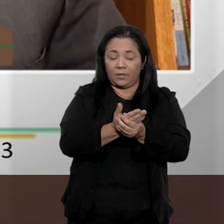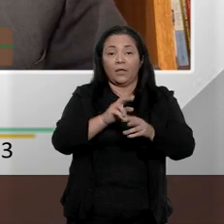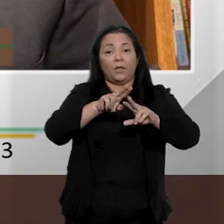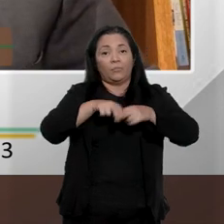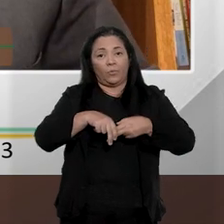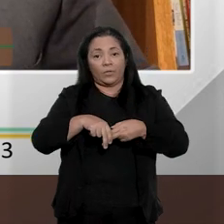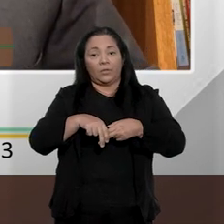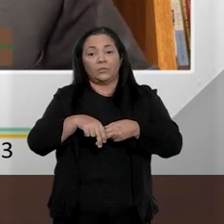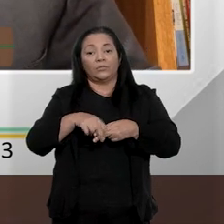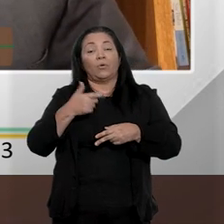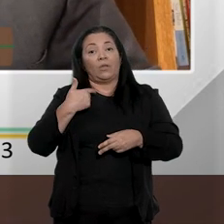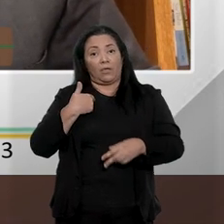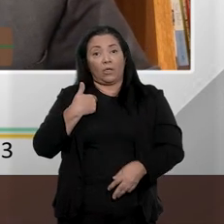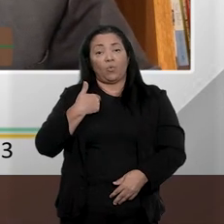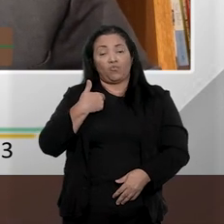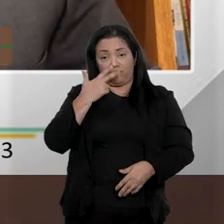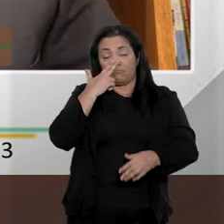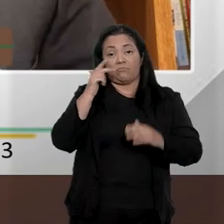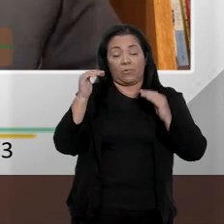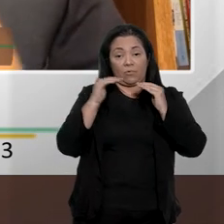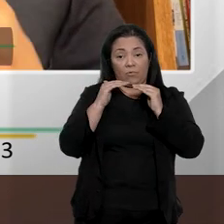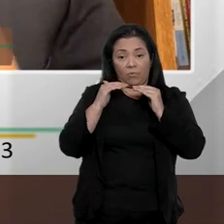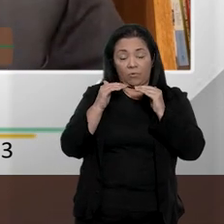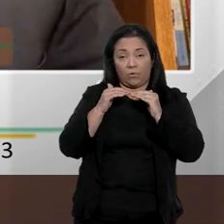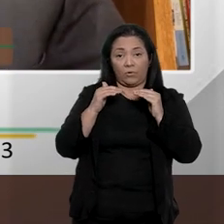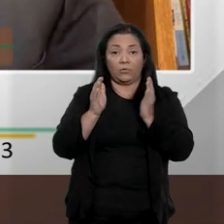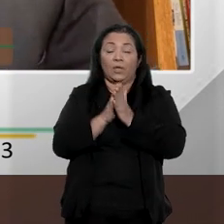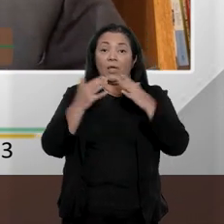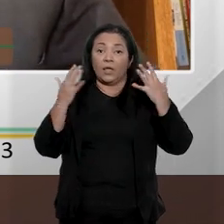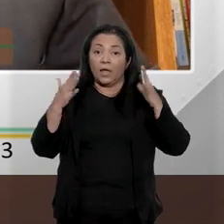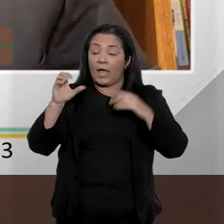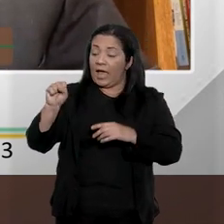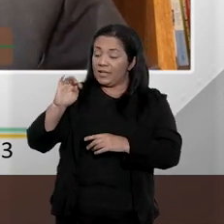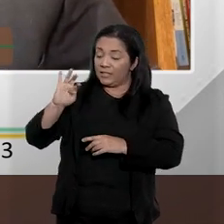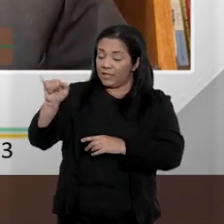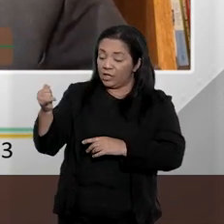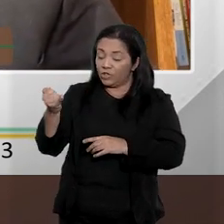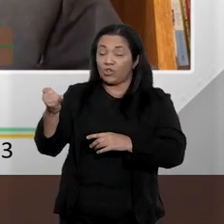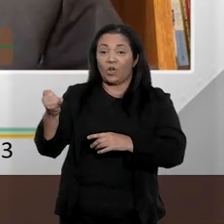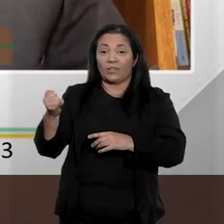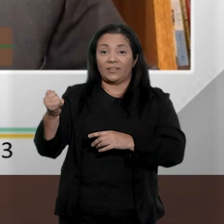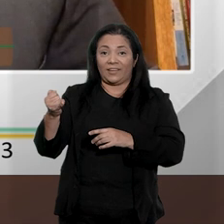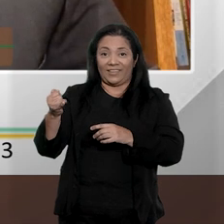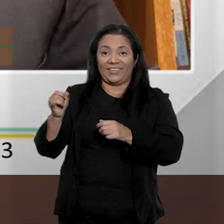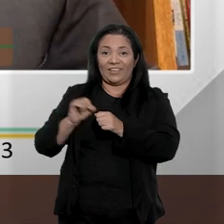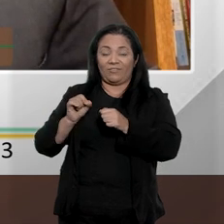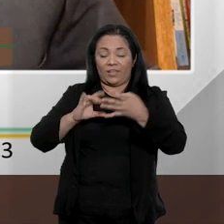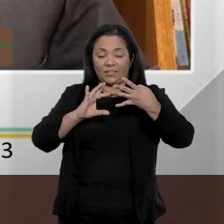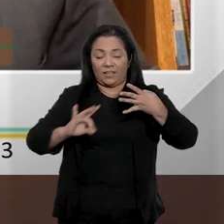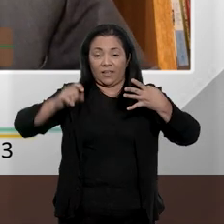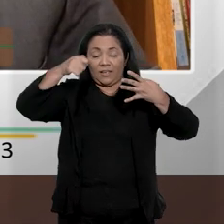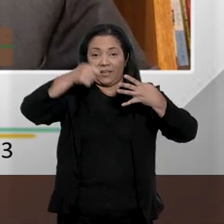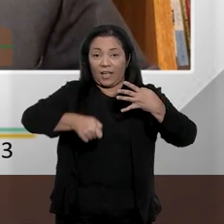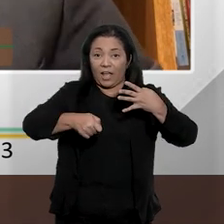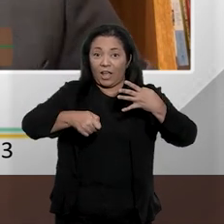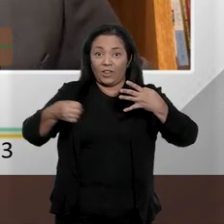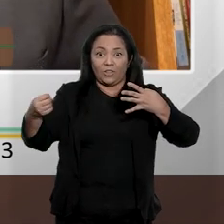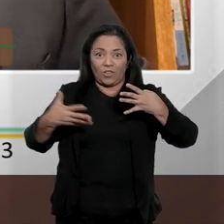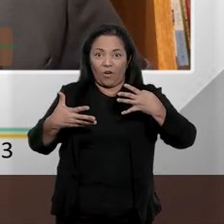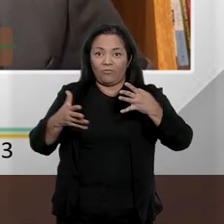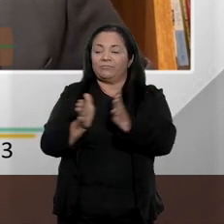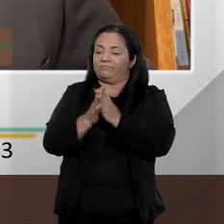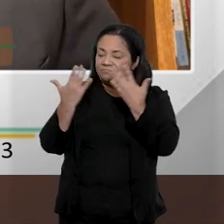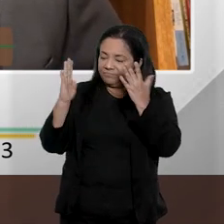esses precedentes, louvo as decisões do STJ mais recentes, espero que continuem nessa linha, porque realmente